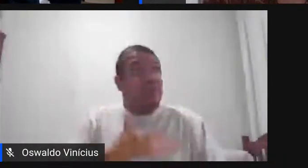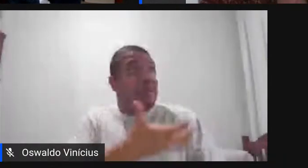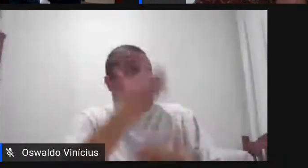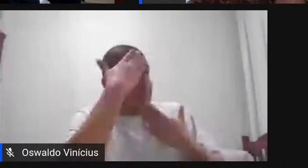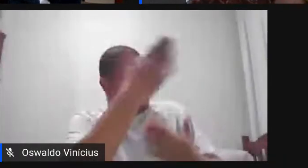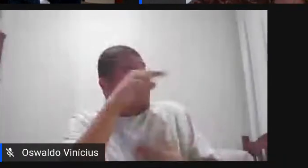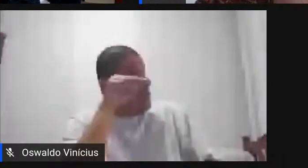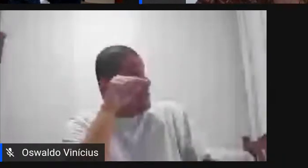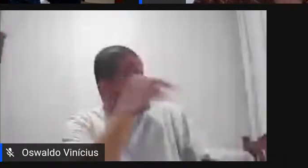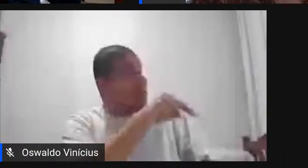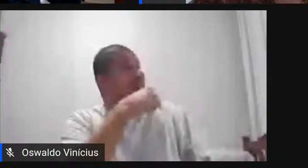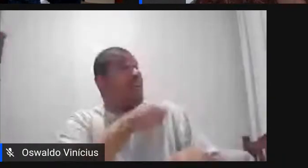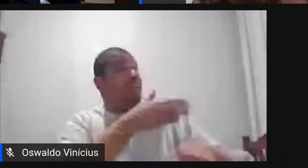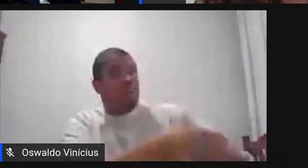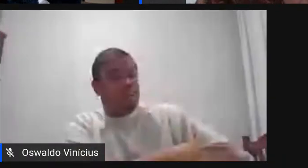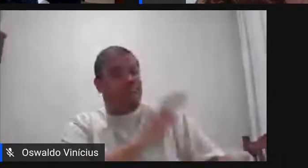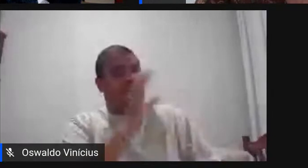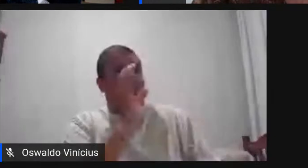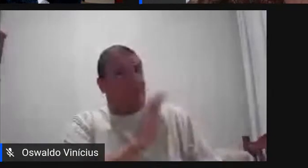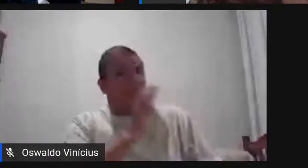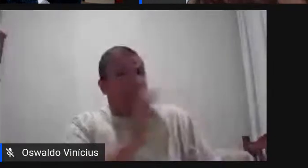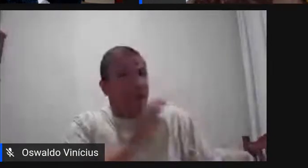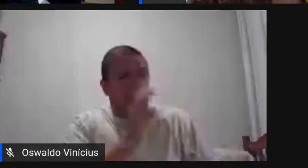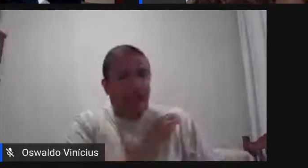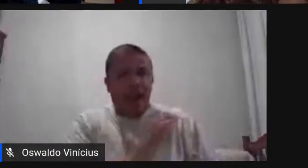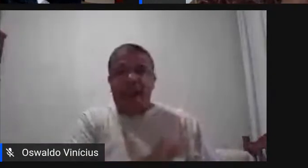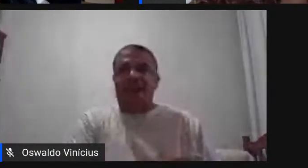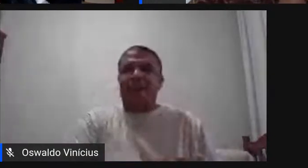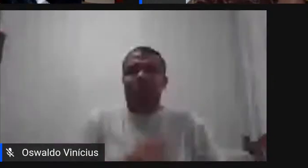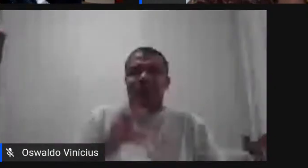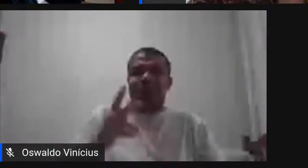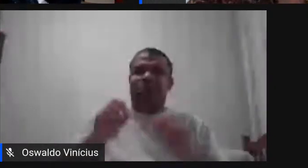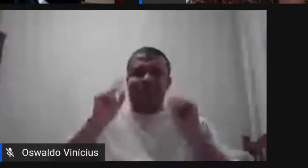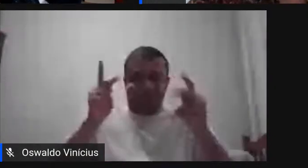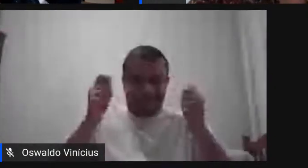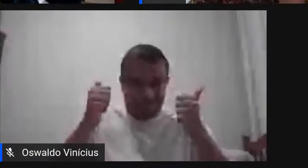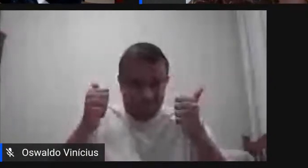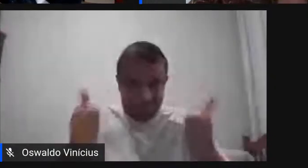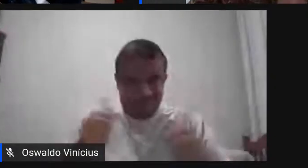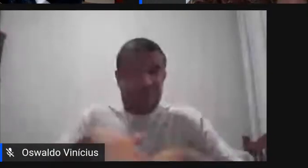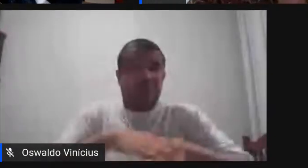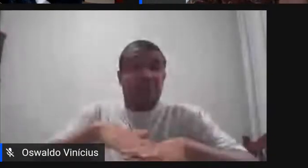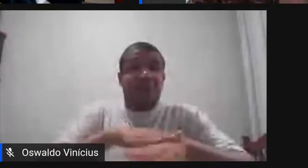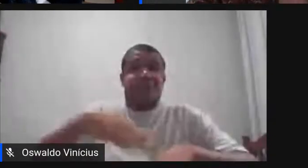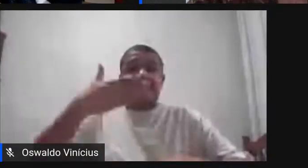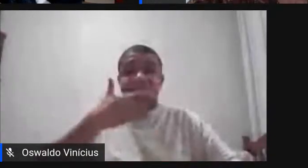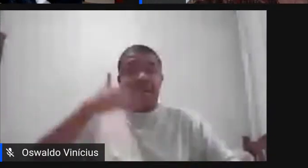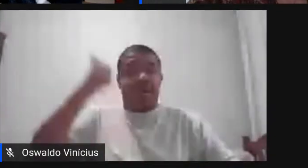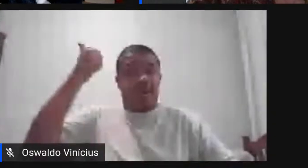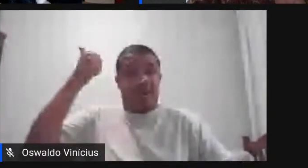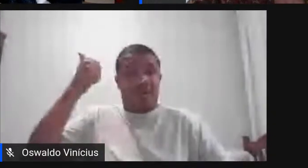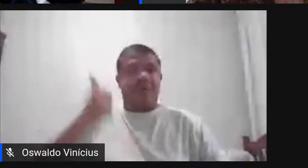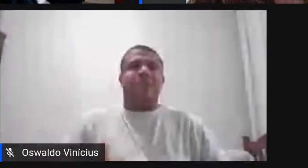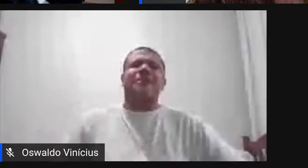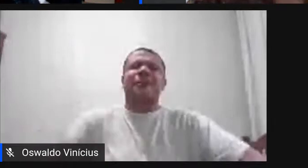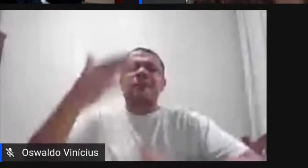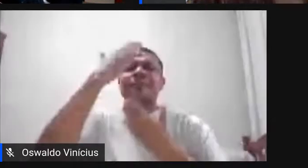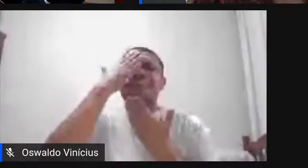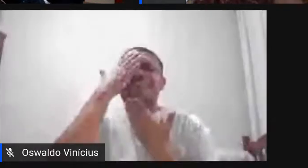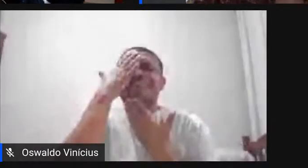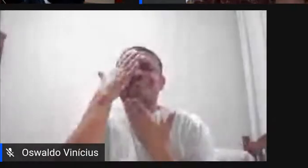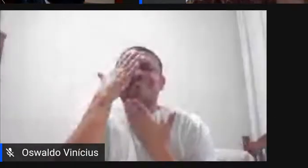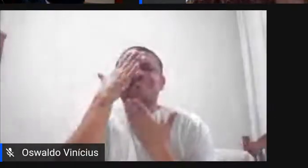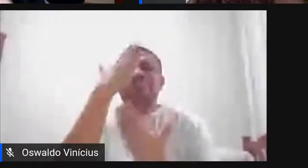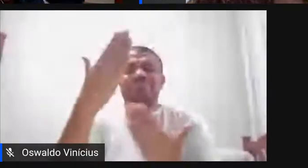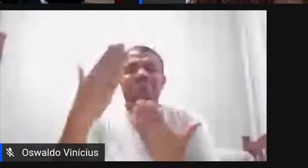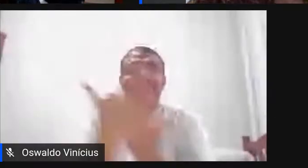rapidamente ali no chat mas aí eu saí para voltar aqui para a gente conversar mais com a Clara muito obrigada pela presença de todo mundo que